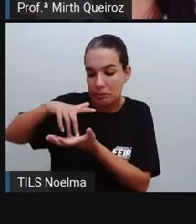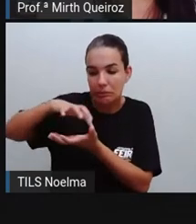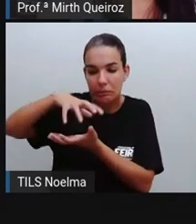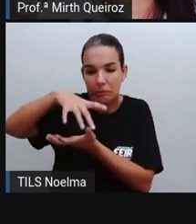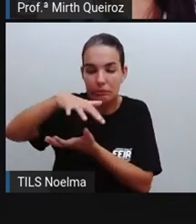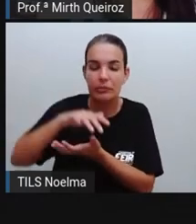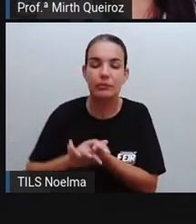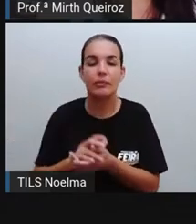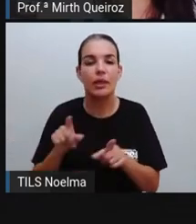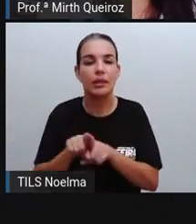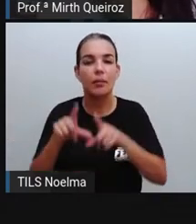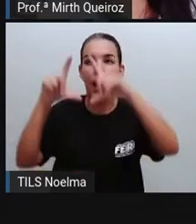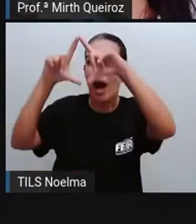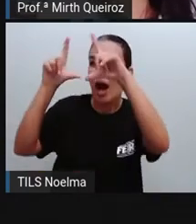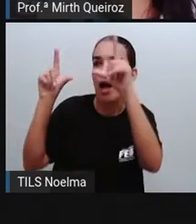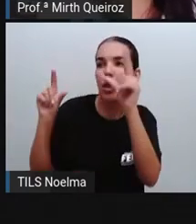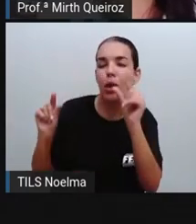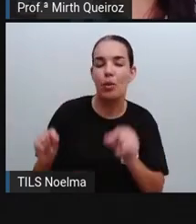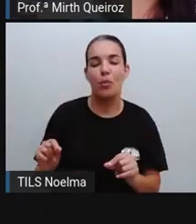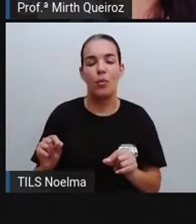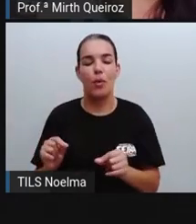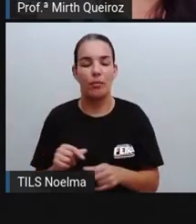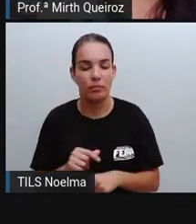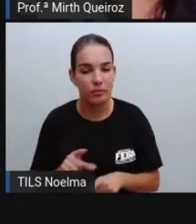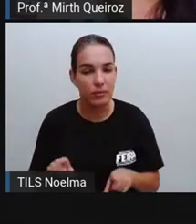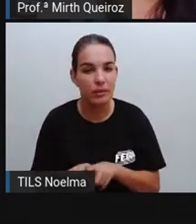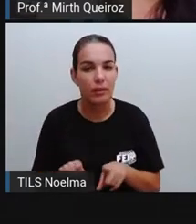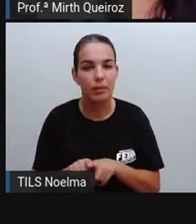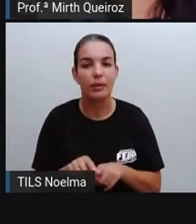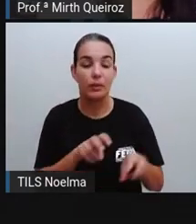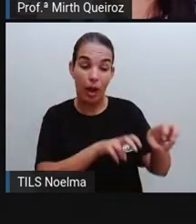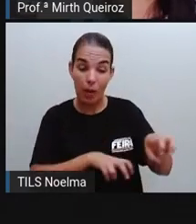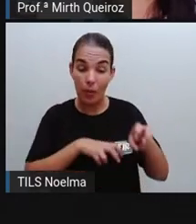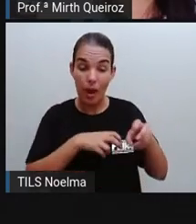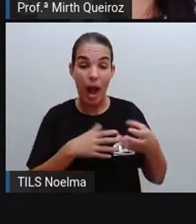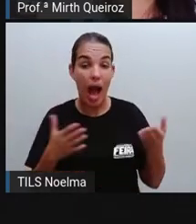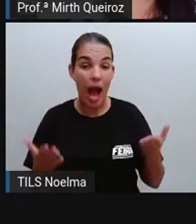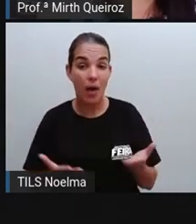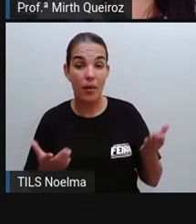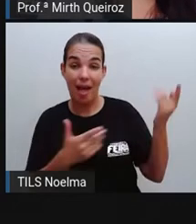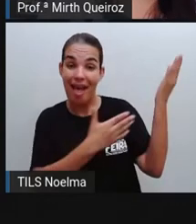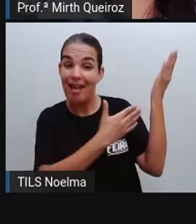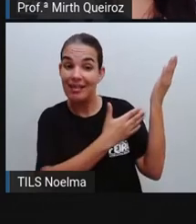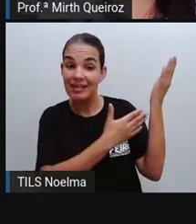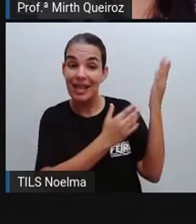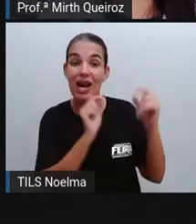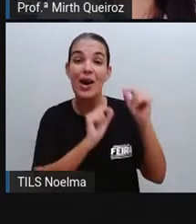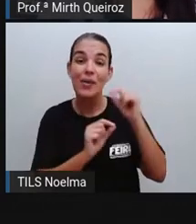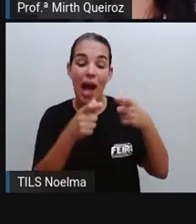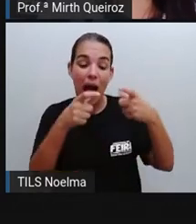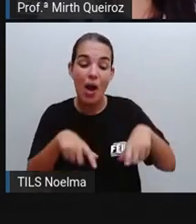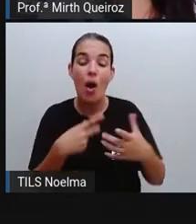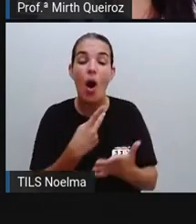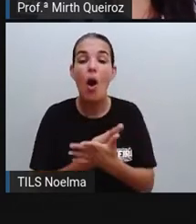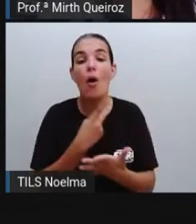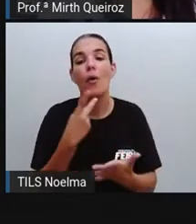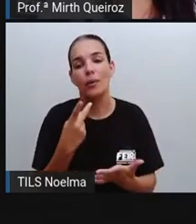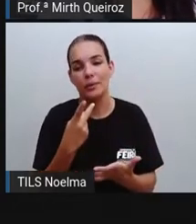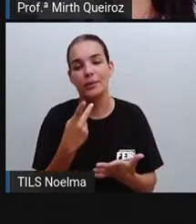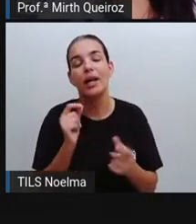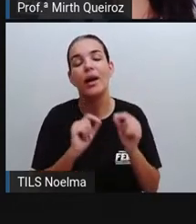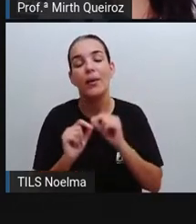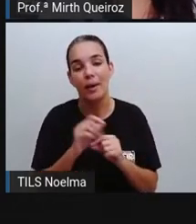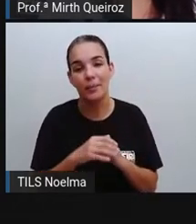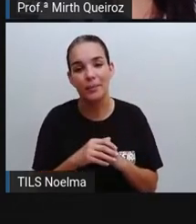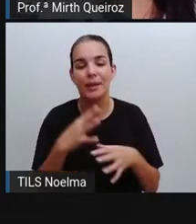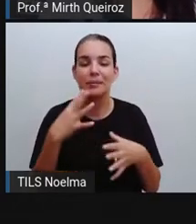né? Que é vista de outra forma aí no meio rural. E já as lendas urbanas acontecem nas cidades, né?